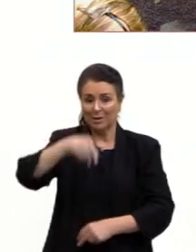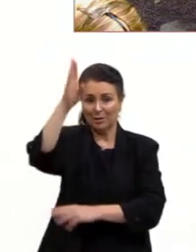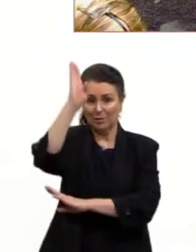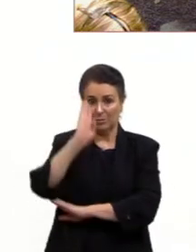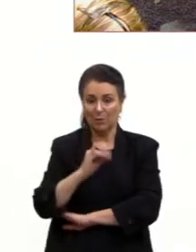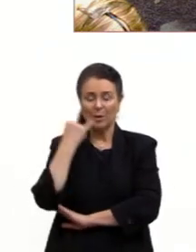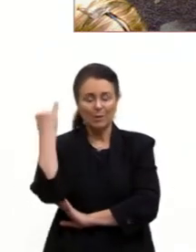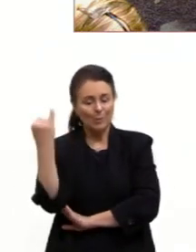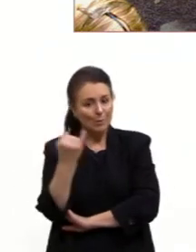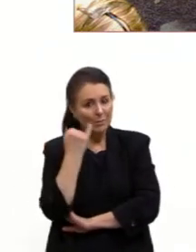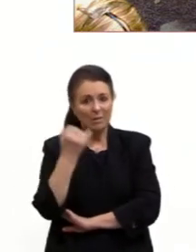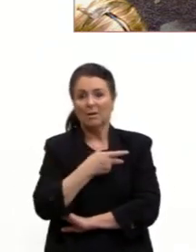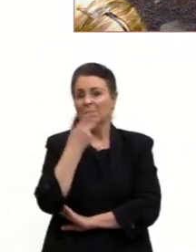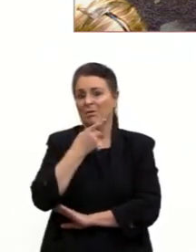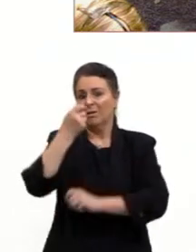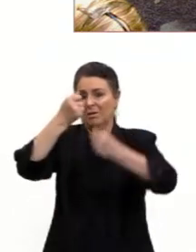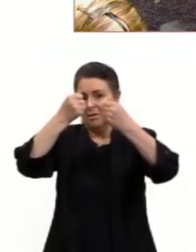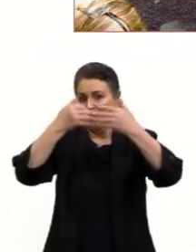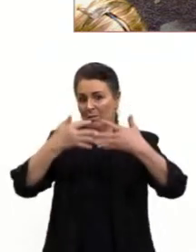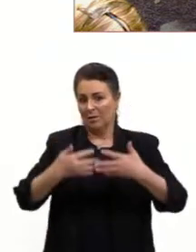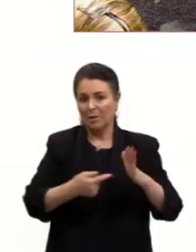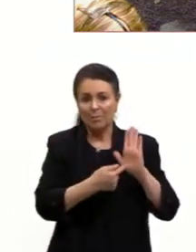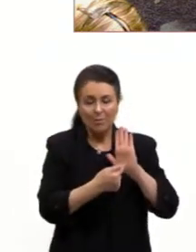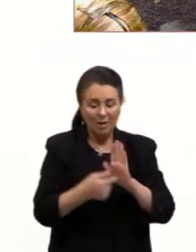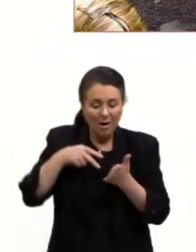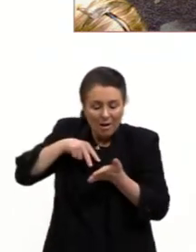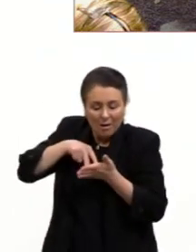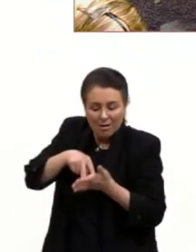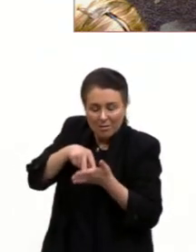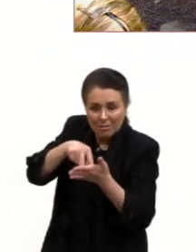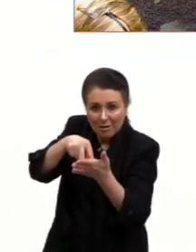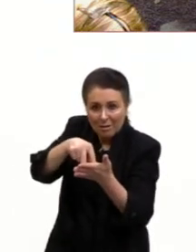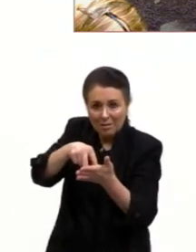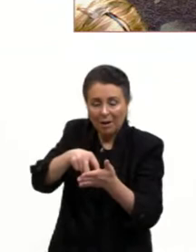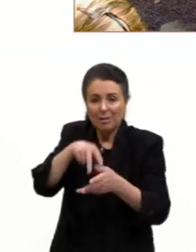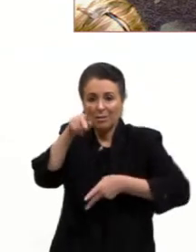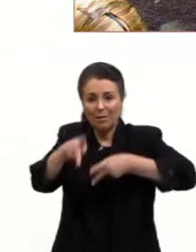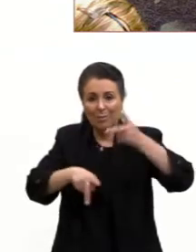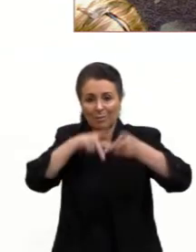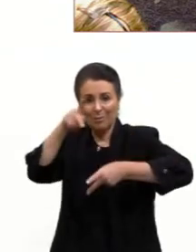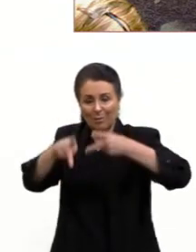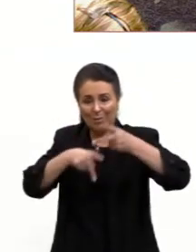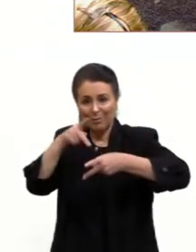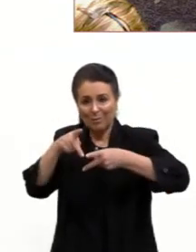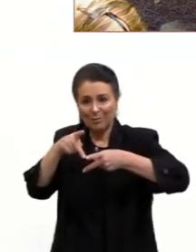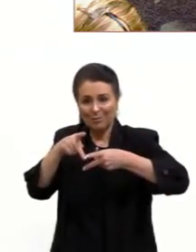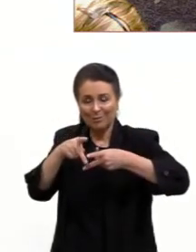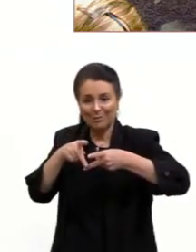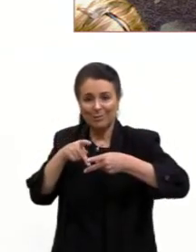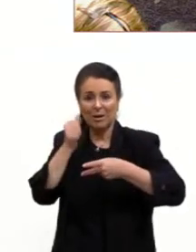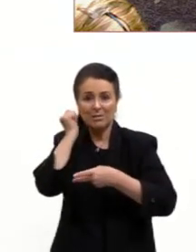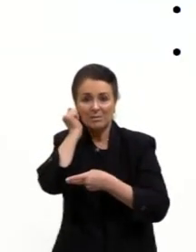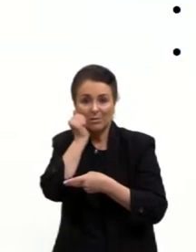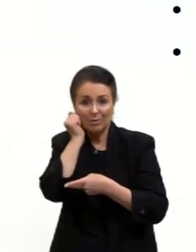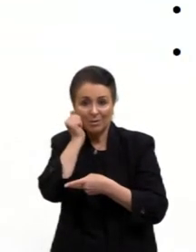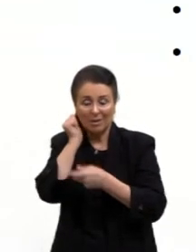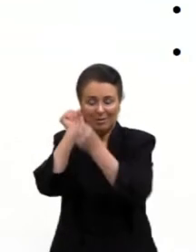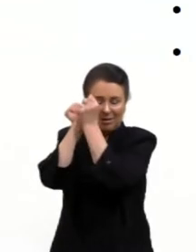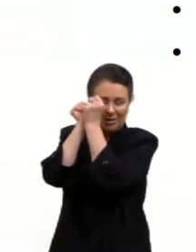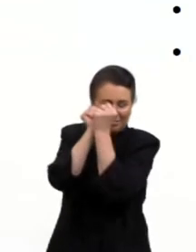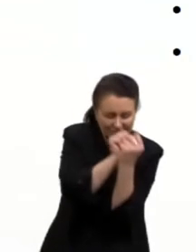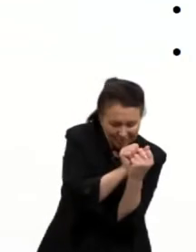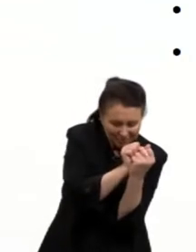toda a violência e toda a resistência que teve que ter para que essa cultura permanecesse, para que ela sobrevivesse.